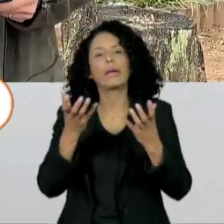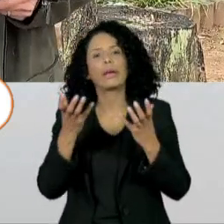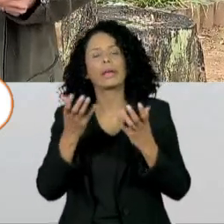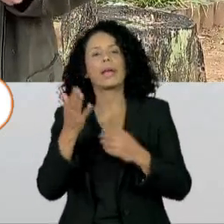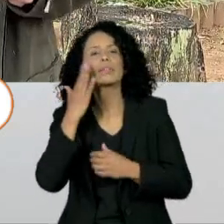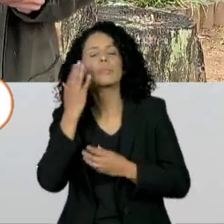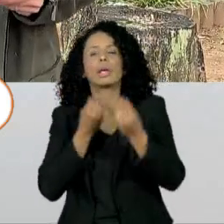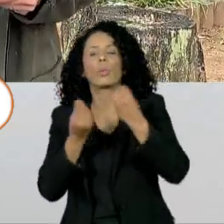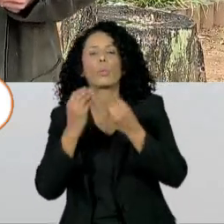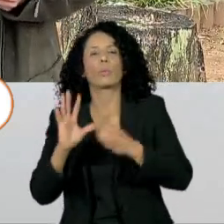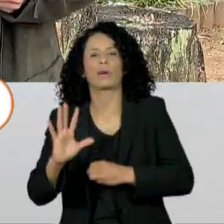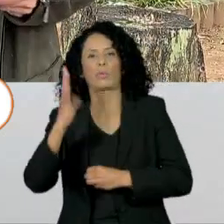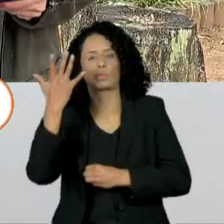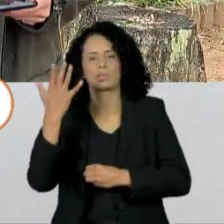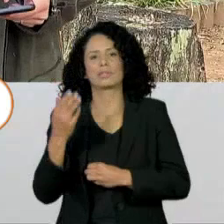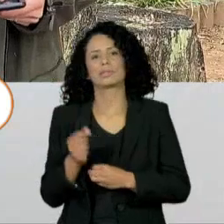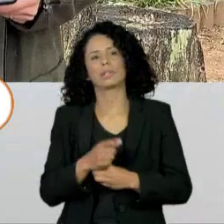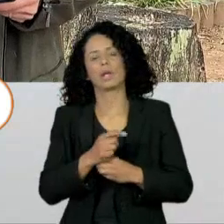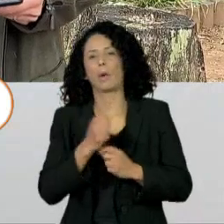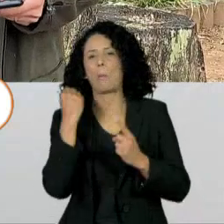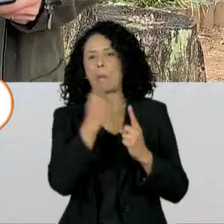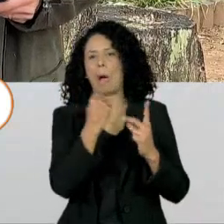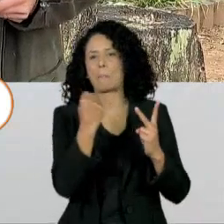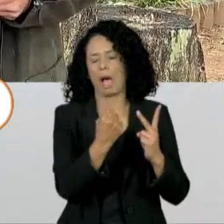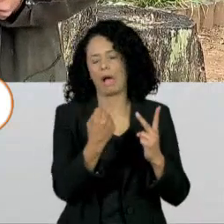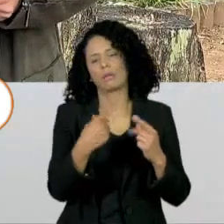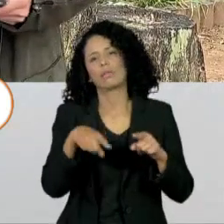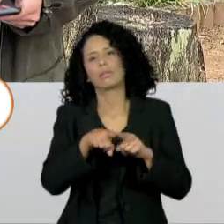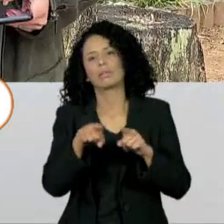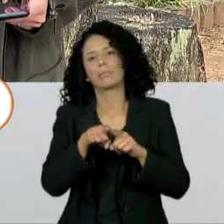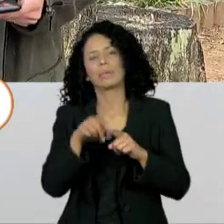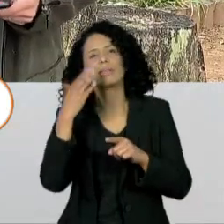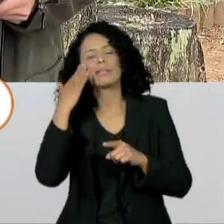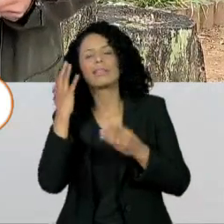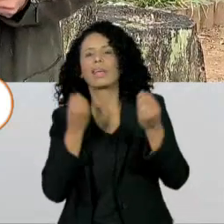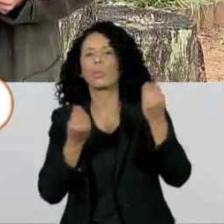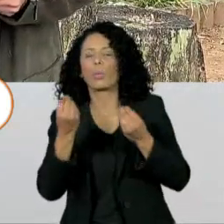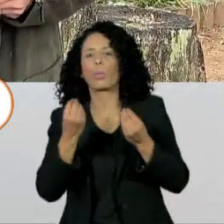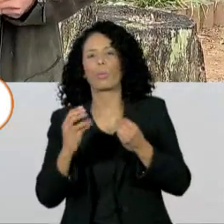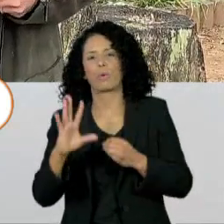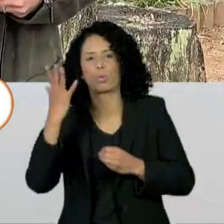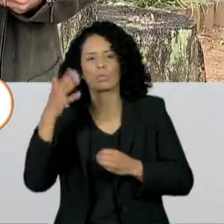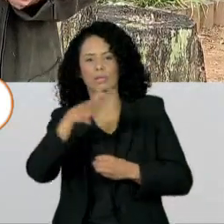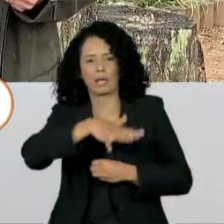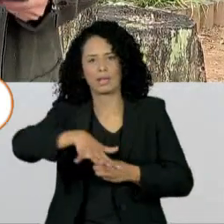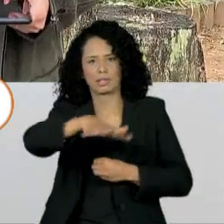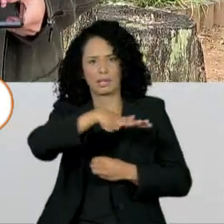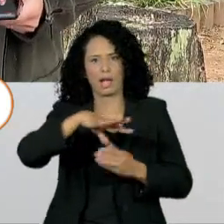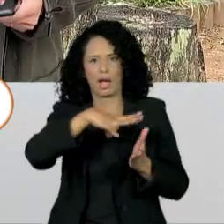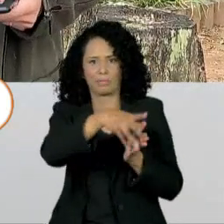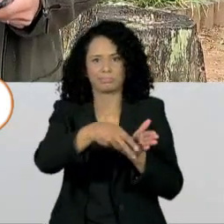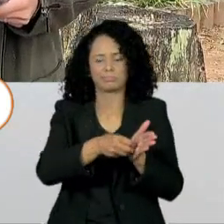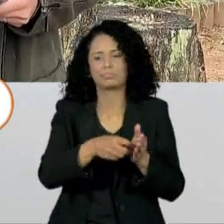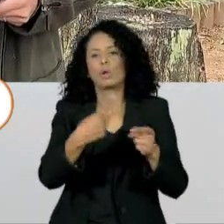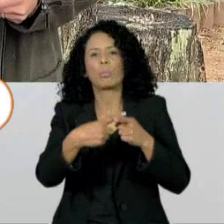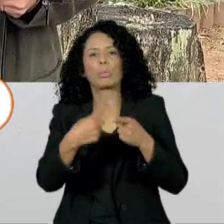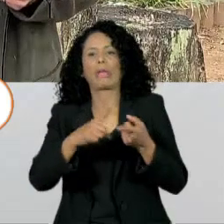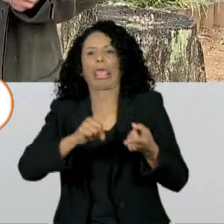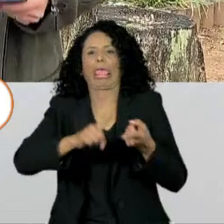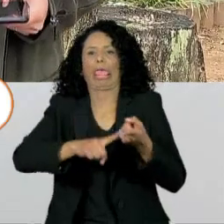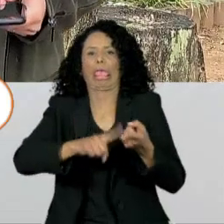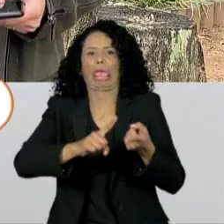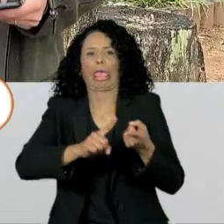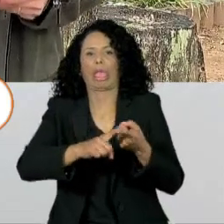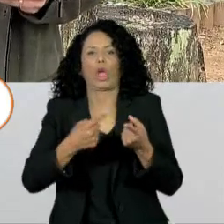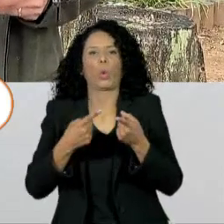assassinato e, claro, entender também ali do contexto da região. Então, entender por que existem essas ameaças a defensores